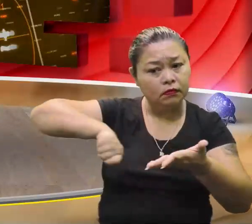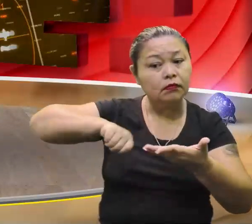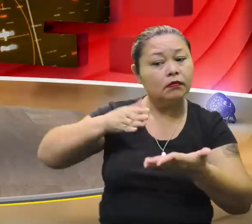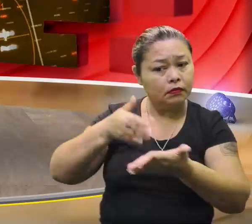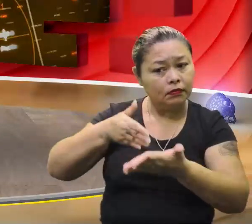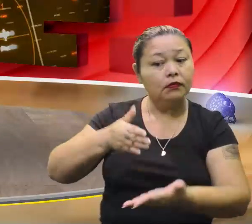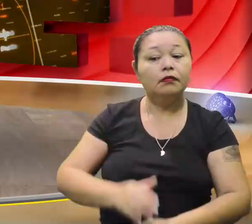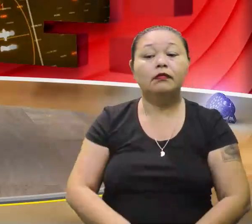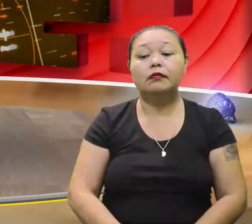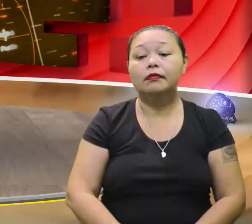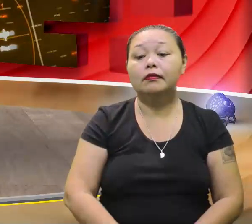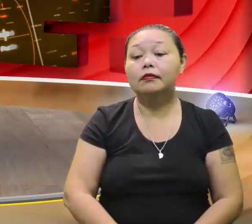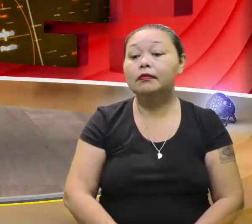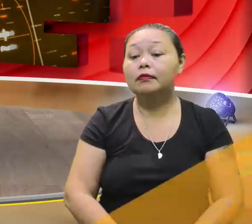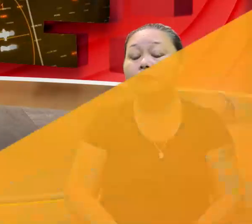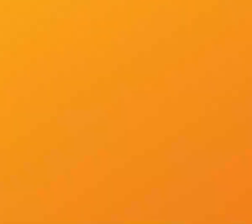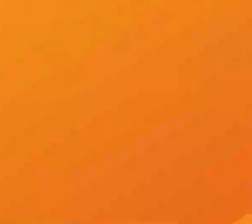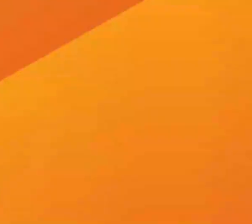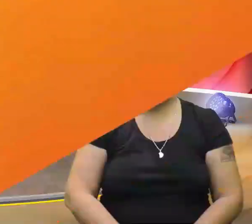Até lá.